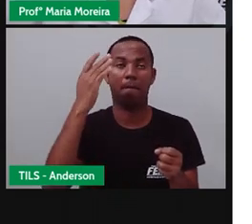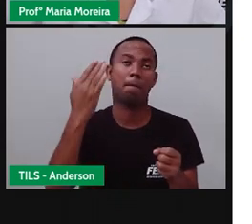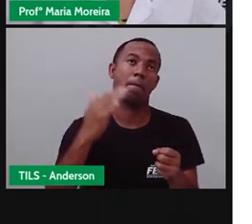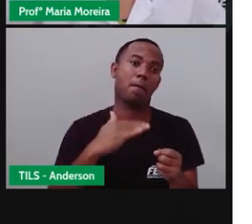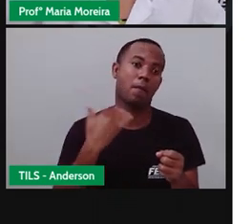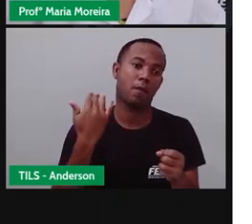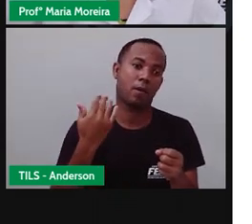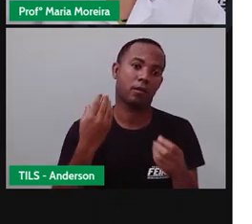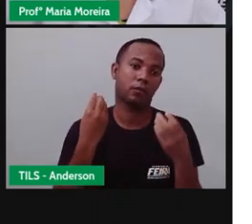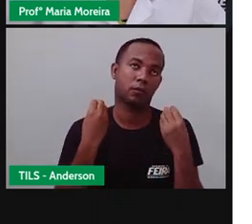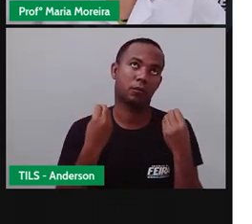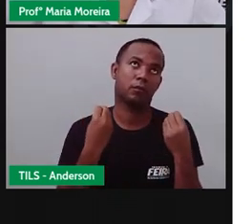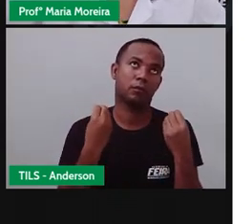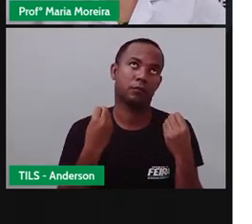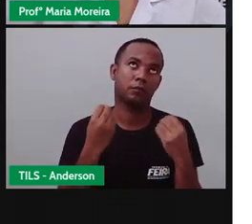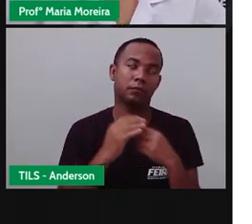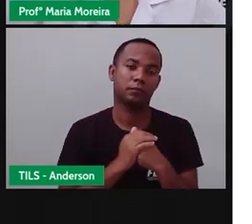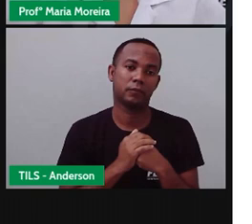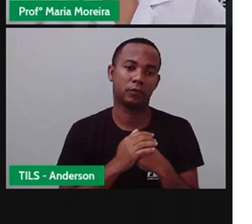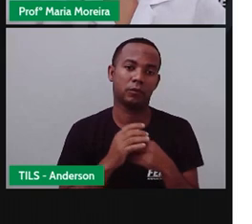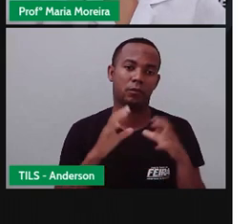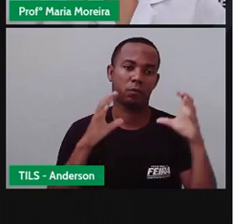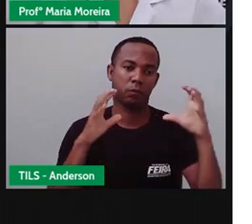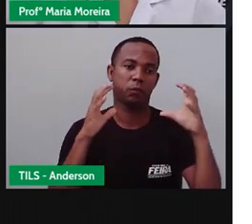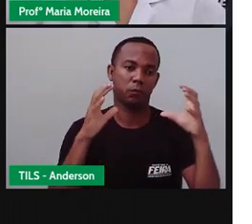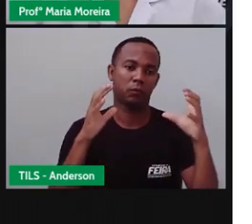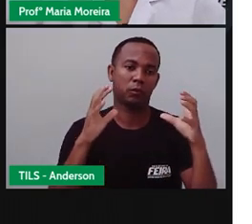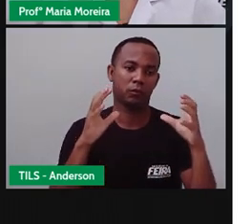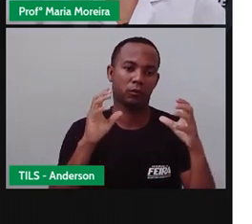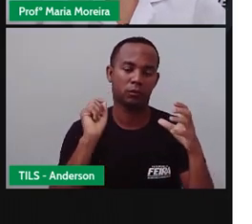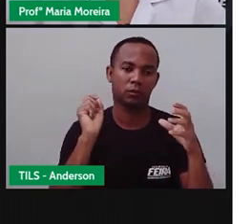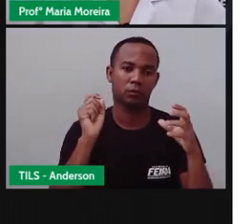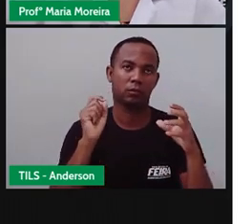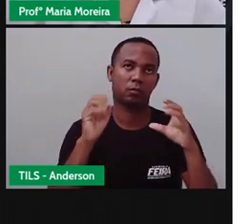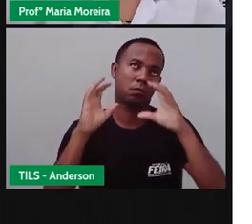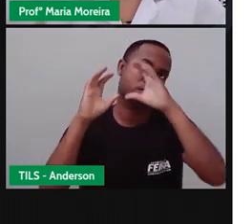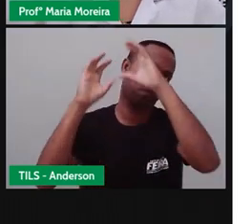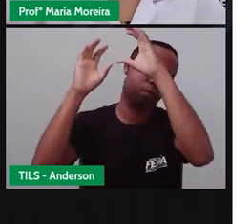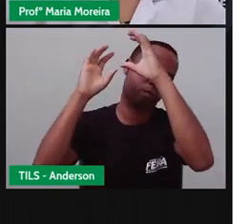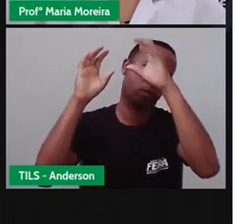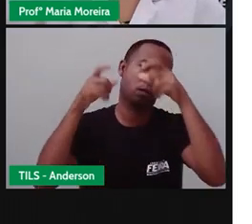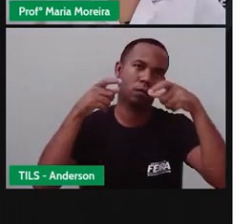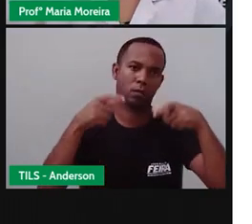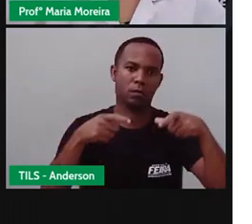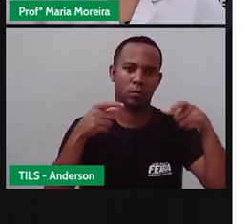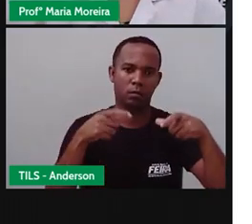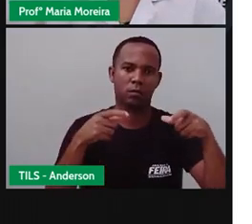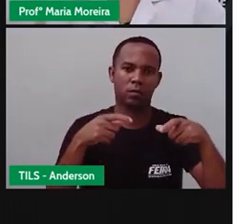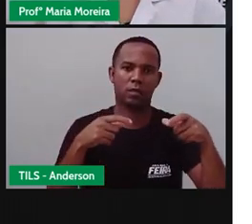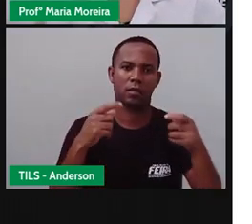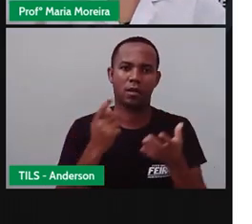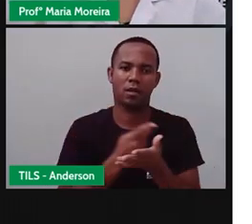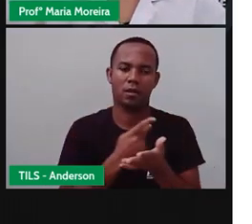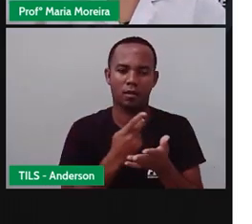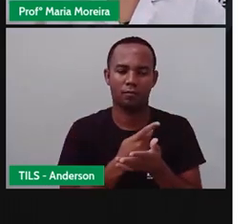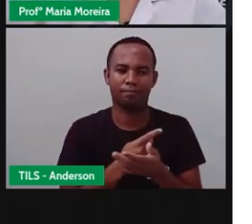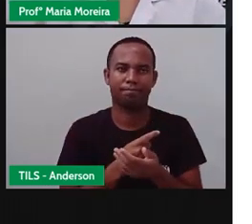pisca. Morto pela abóbora por mim posta no lugar da jabuticaba.